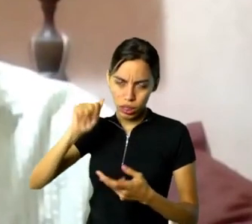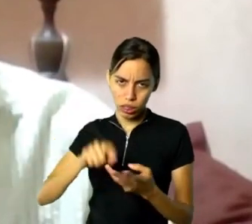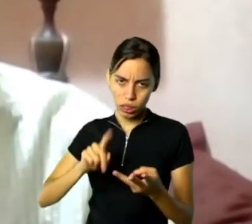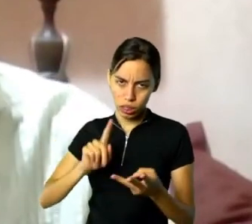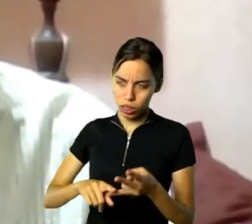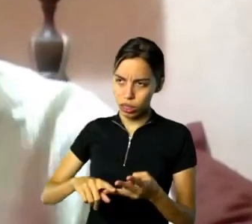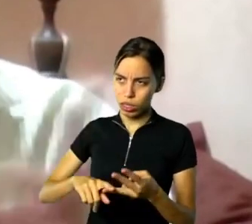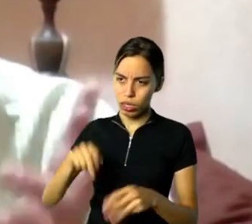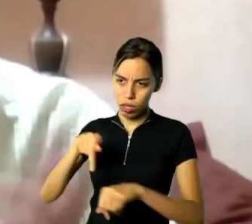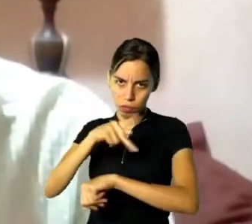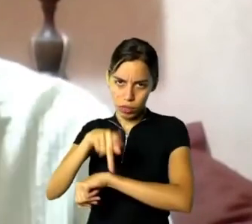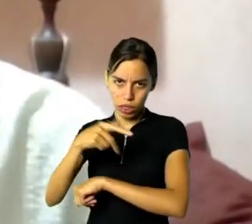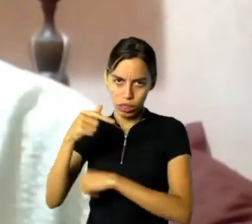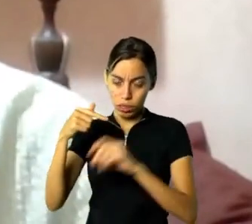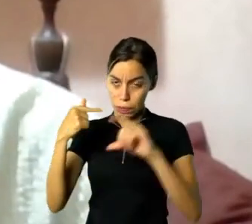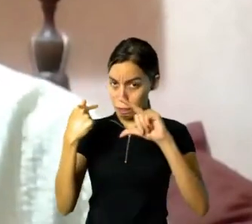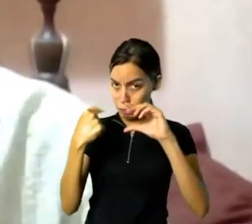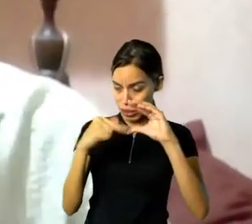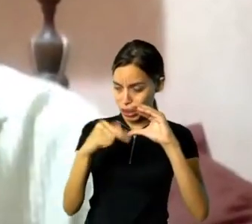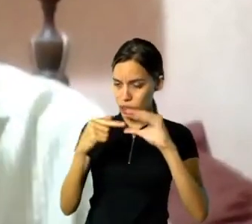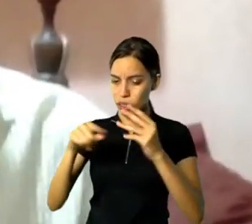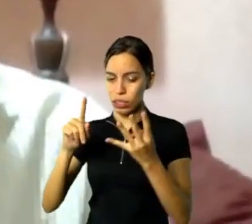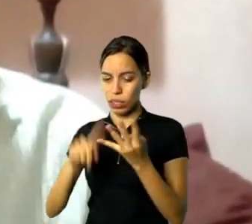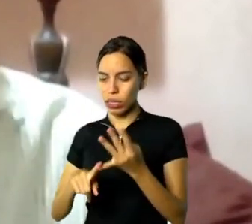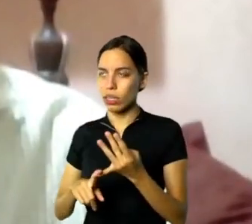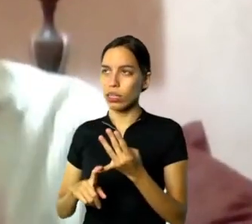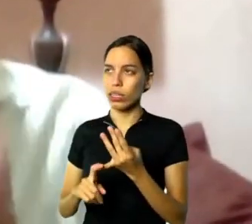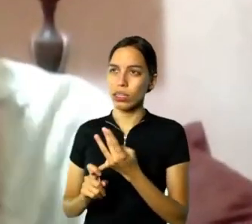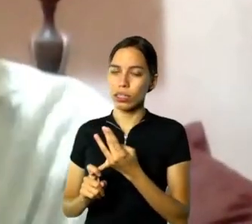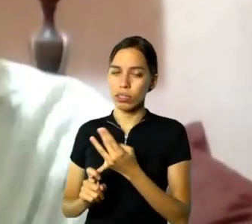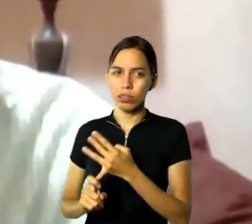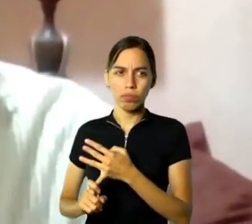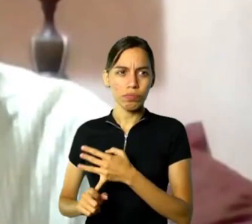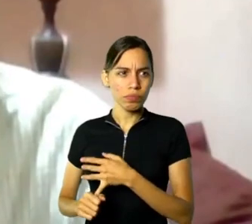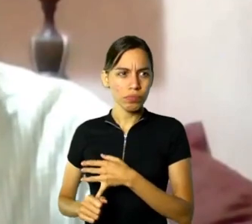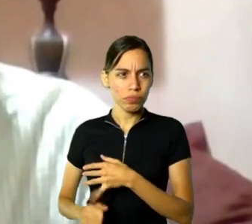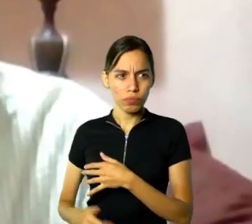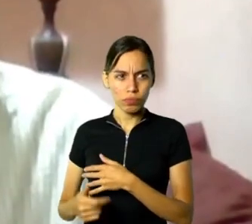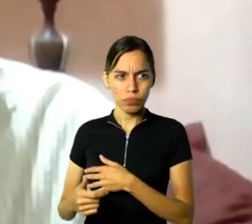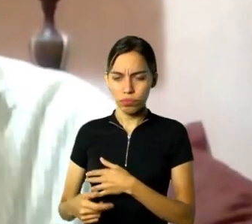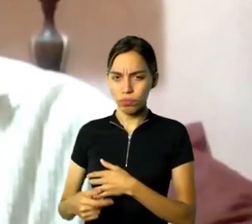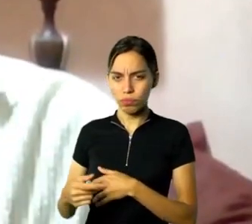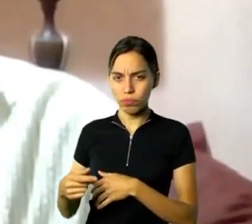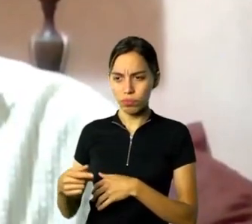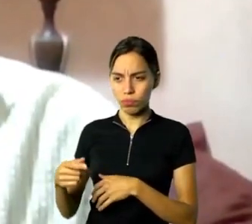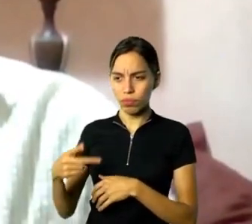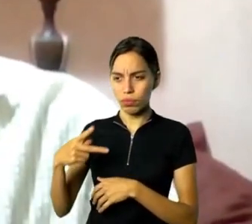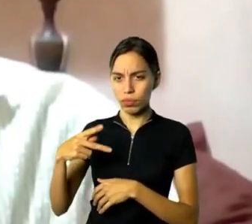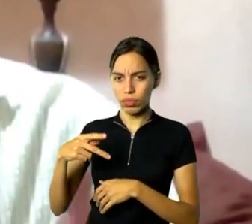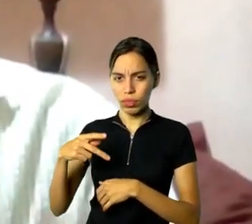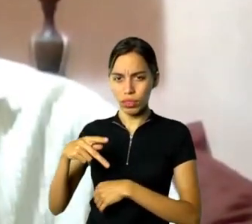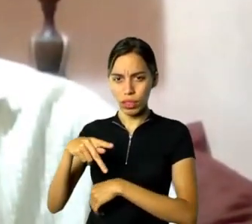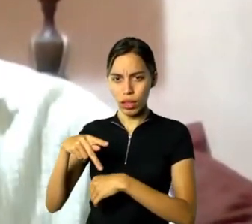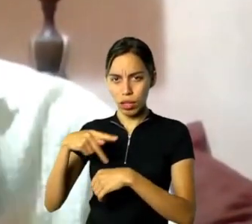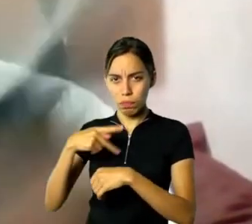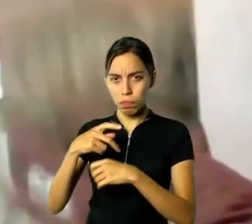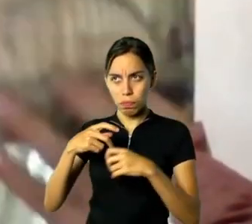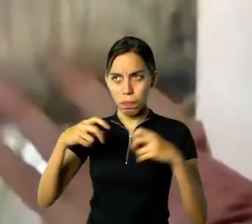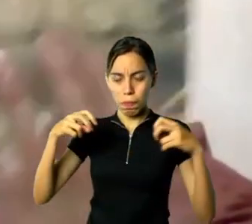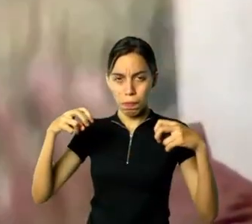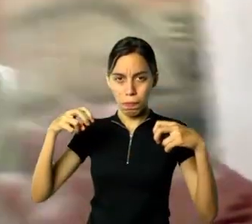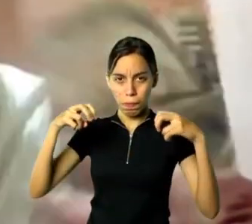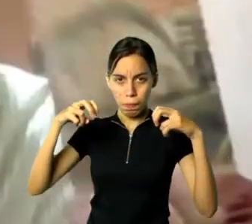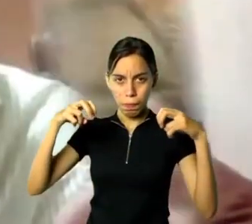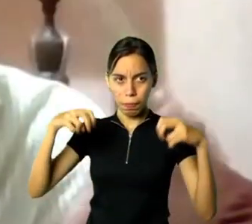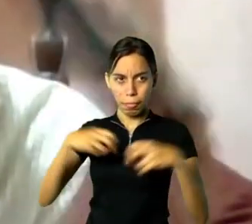Pampulha, alguns assim, entendi, assim, a pegada da coleção. Parque Municipal. E com uma semana eu li, porque cada